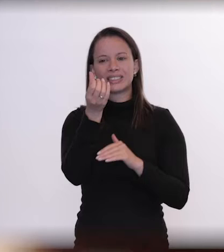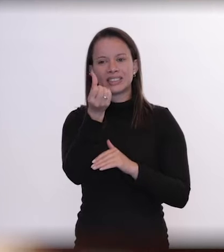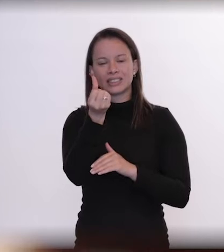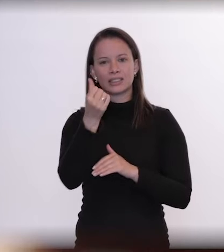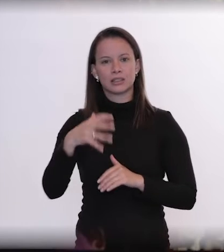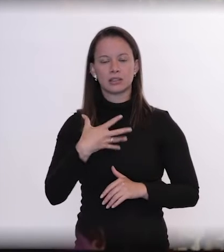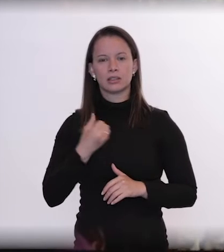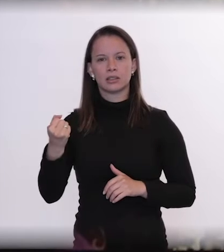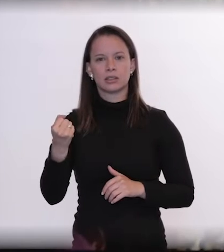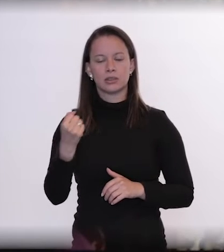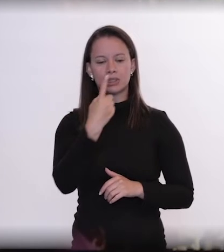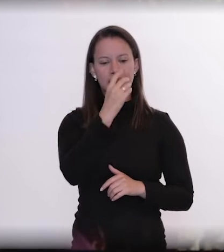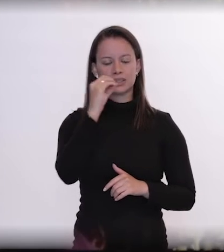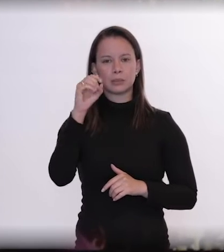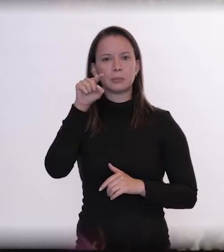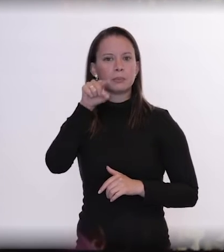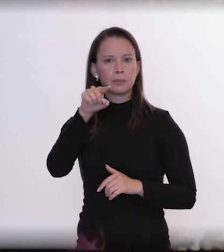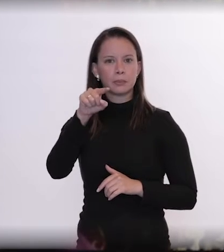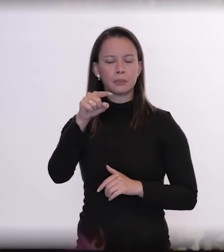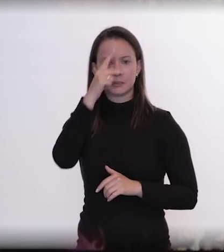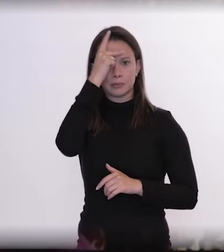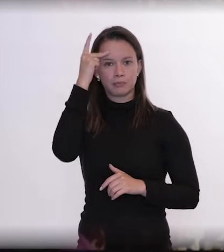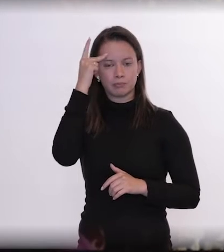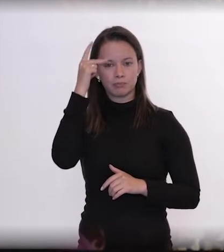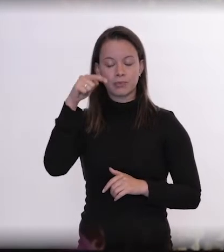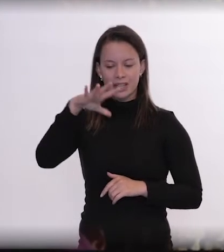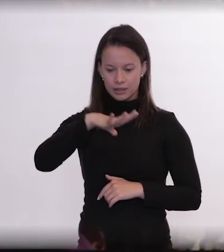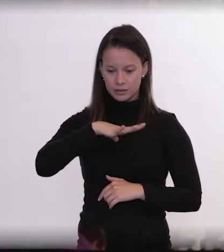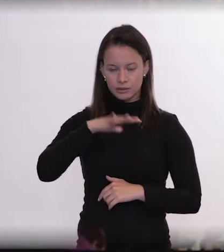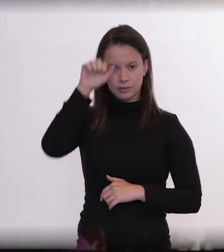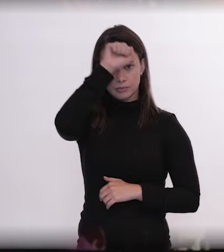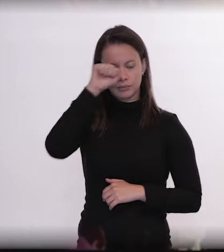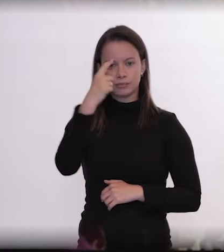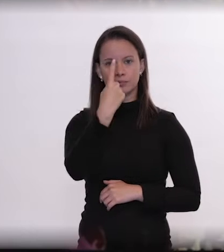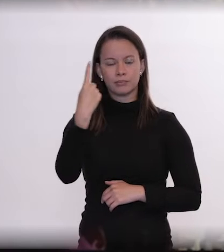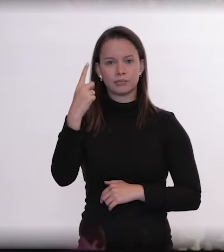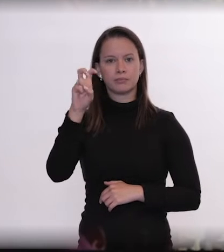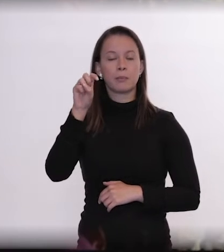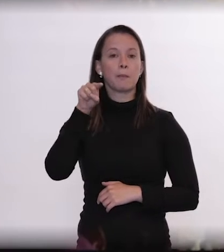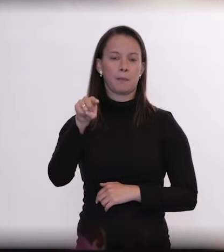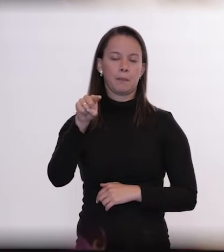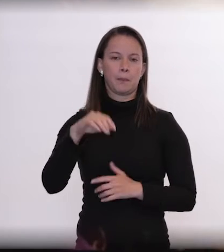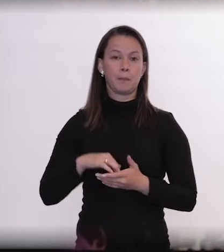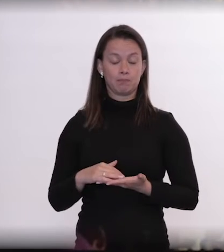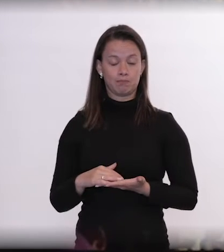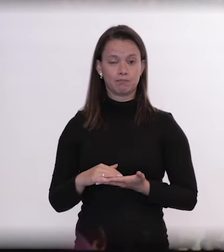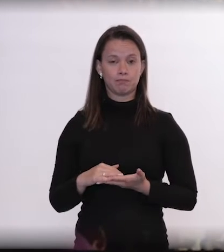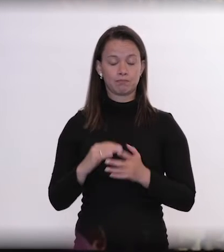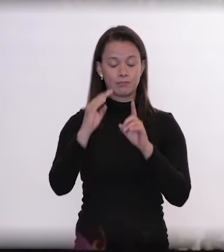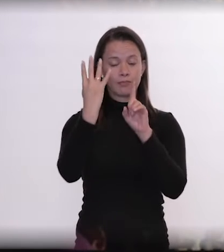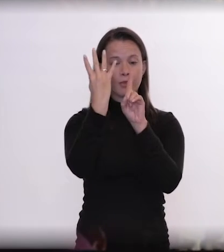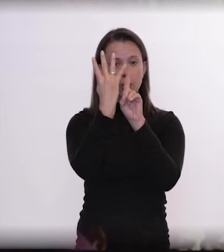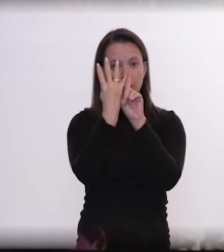habitantes. Altamira tem uma população estimada em 115 mil. O número de mortes nesses primeiros quatro